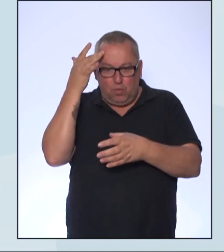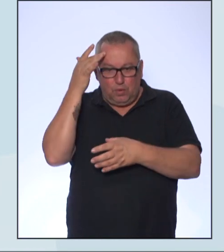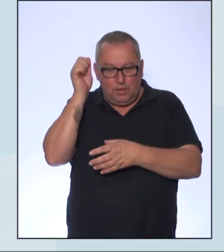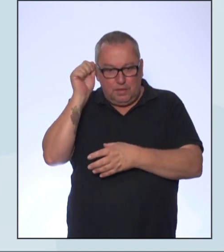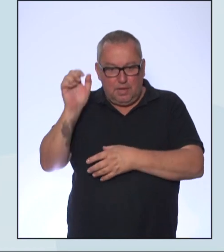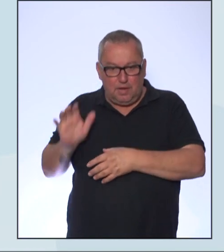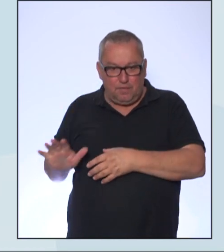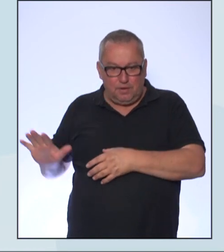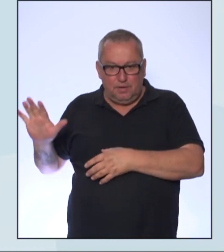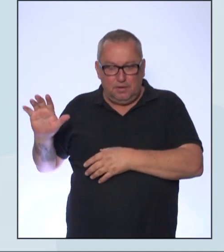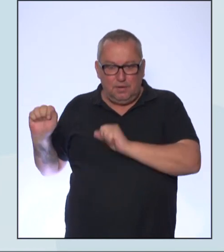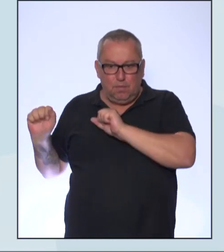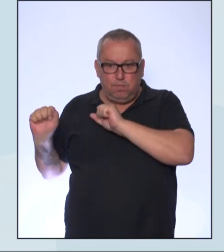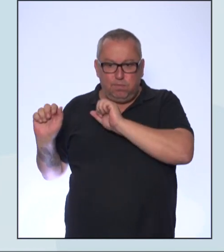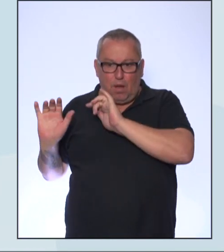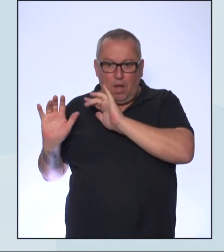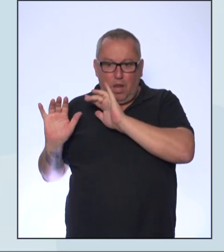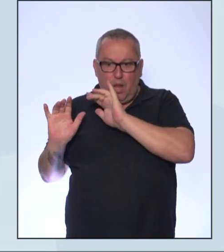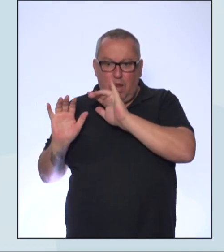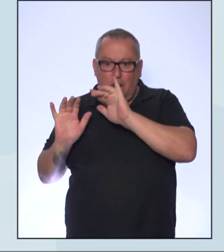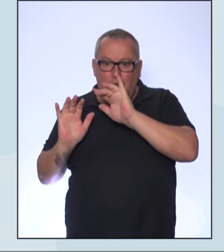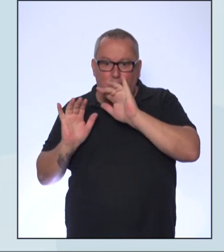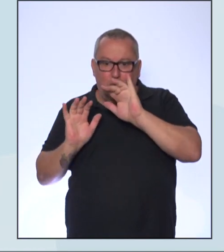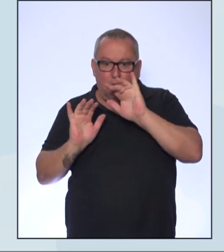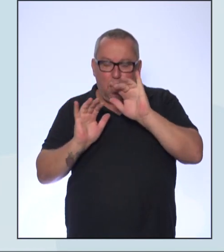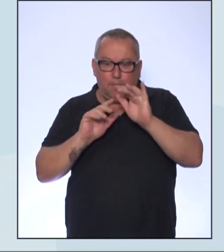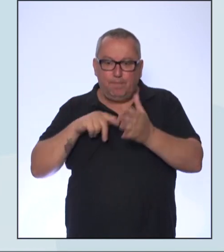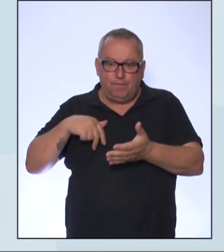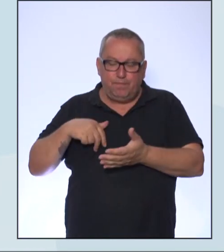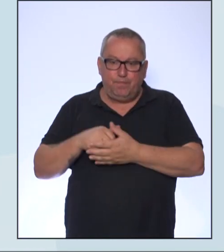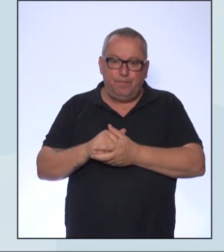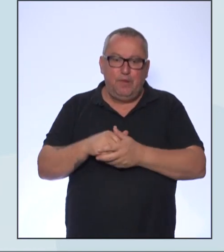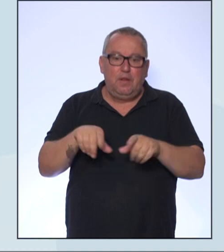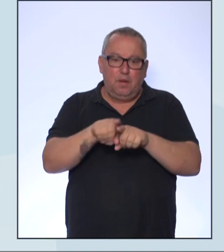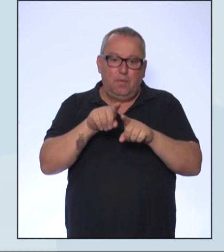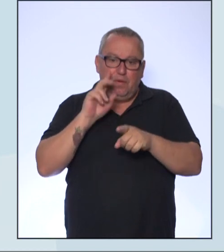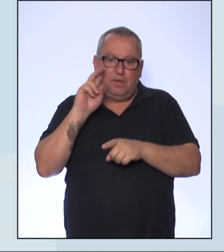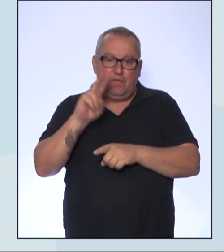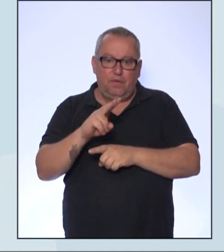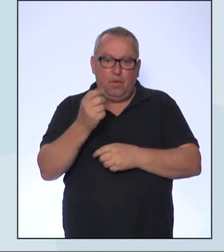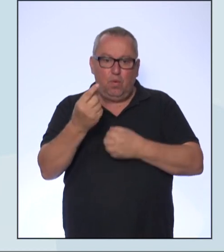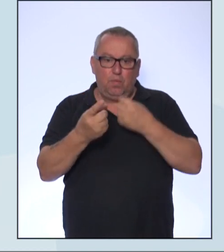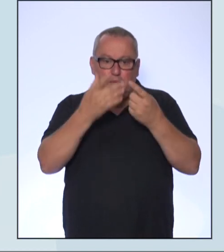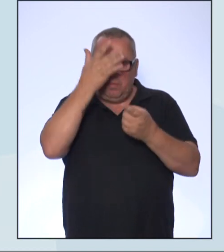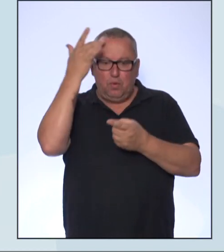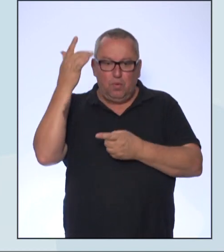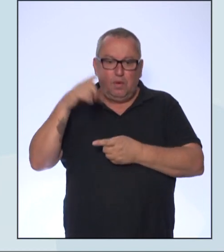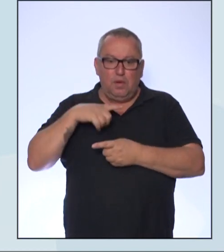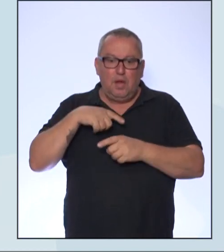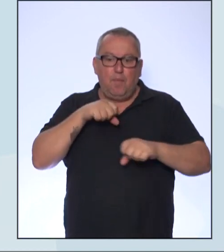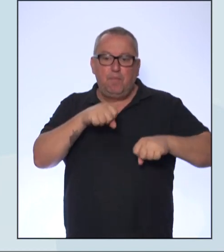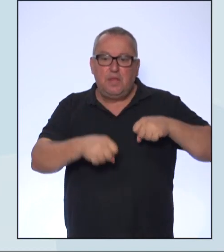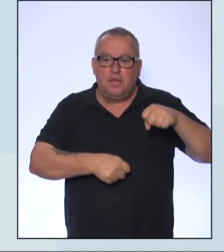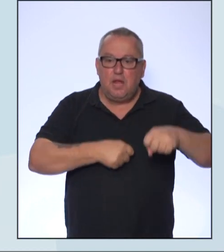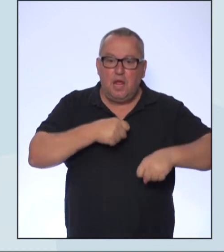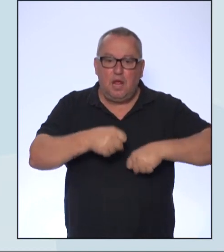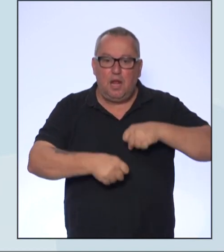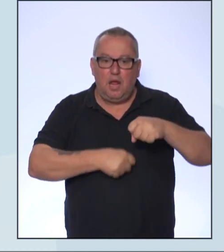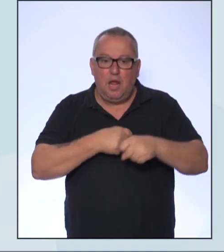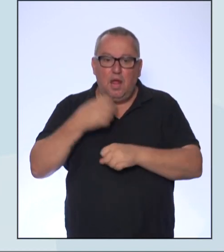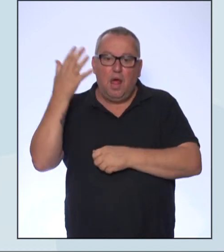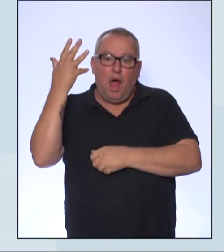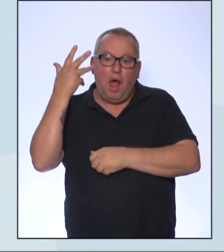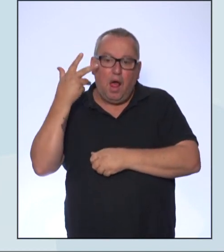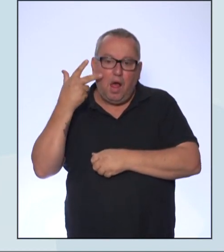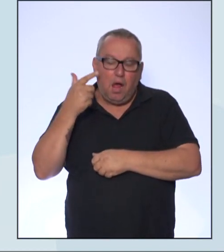pessoas num deslocamento a pé. A gente tem aí algumas pessoas com bicicleta, os animais